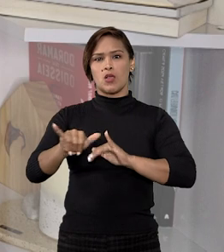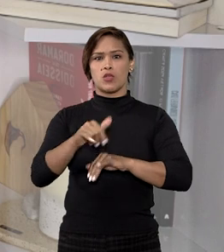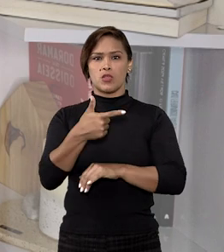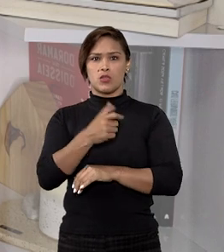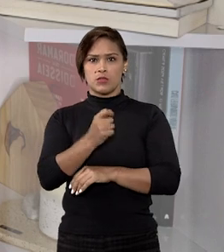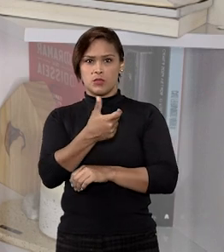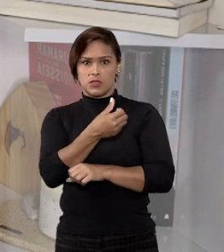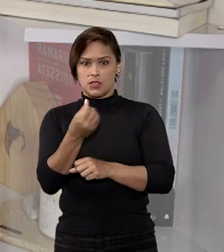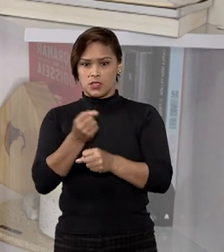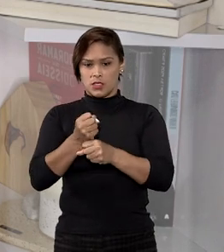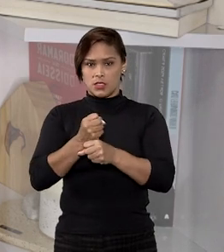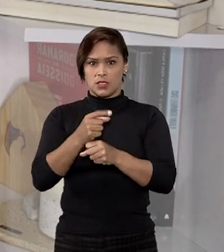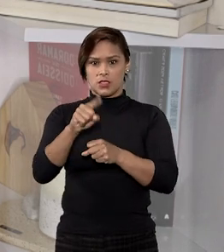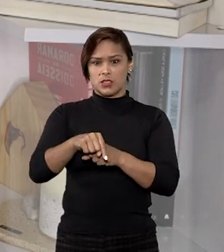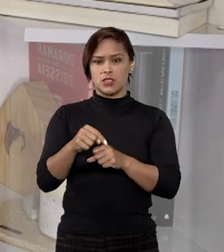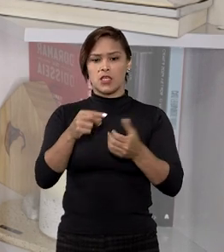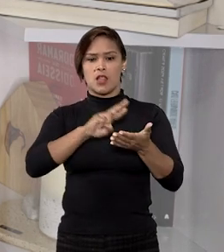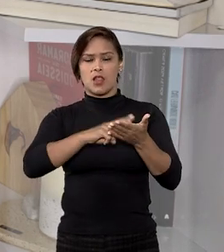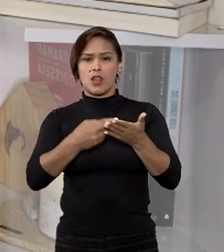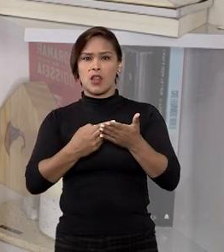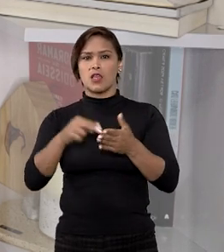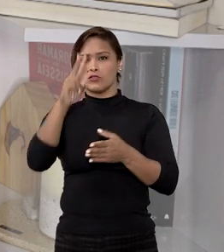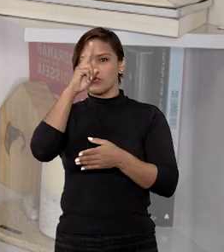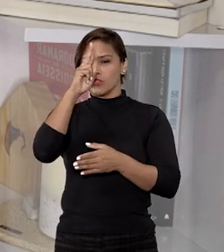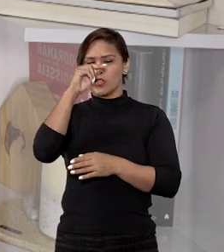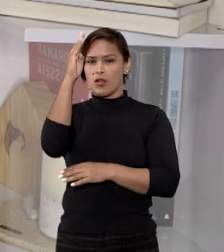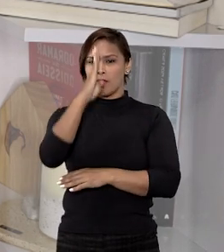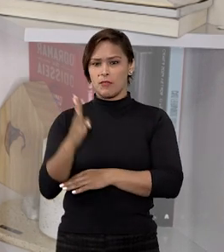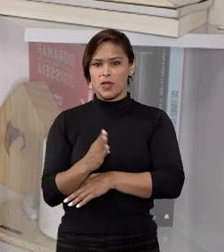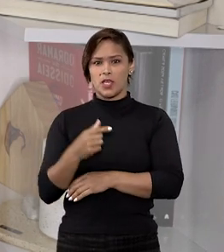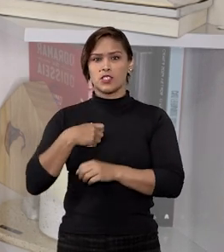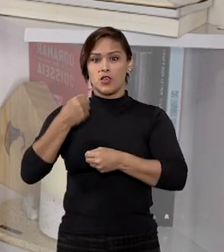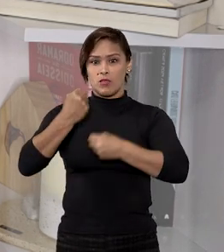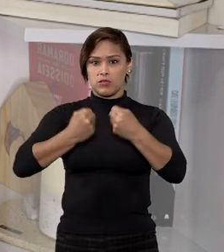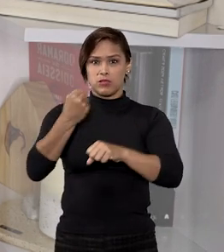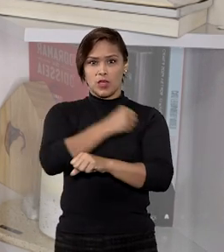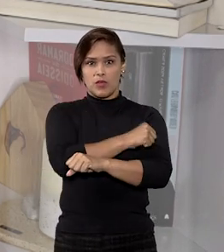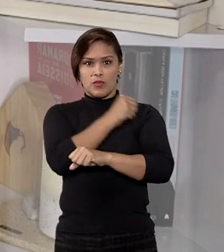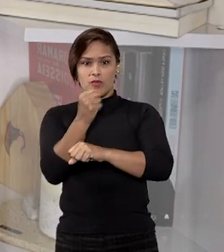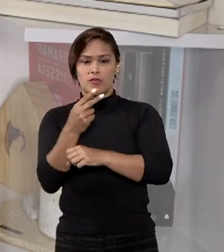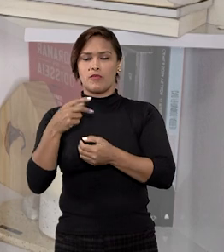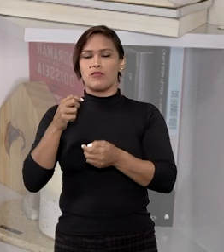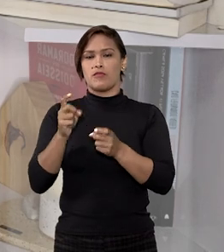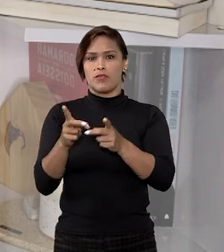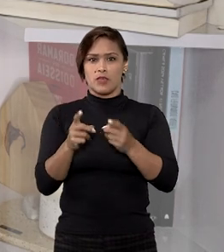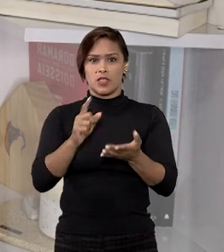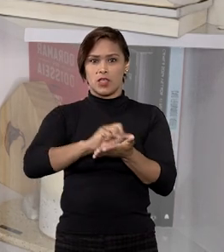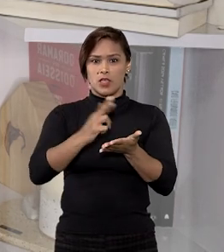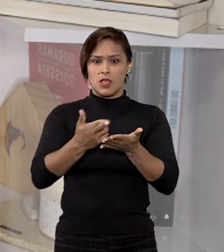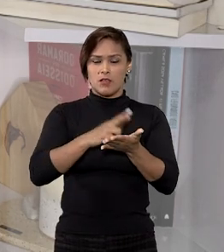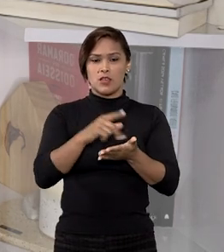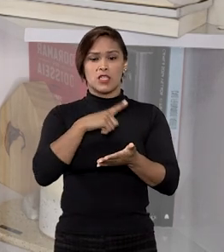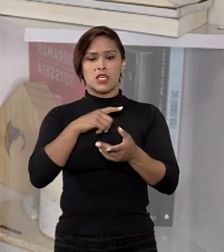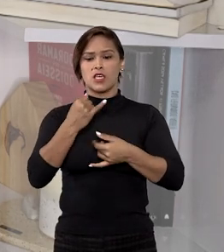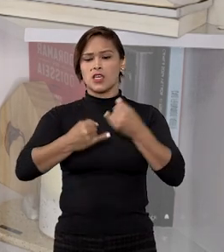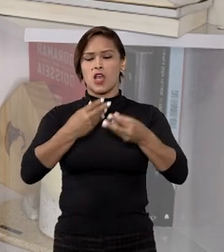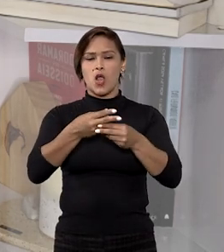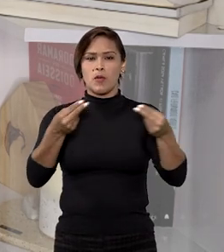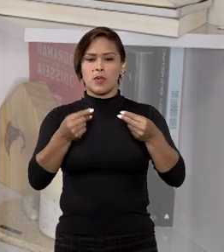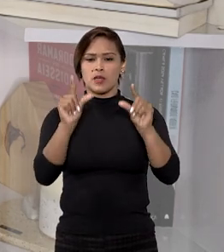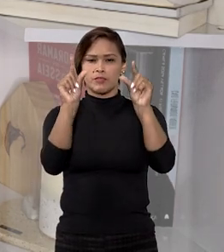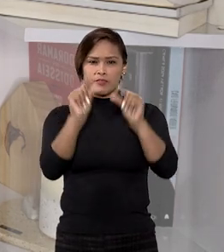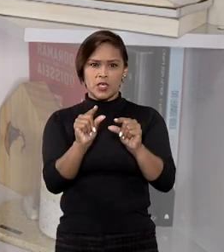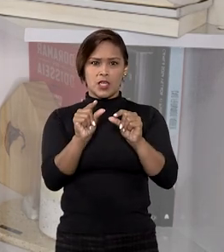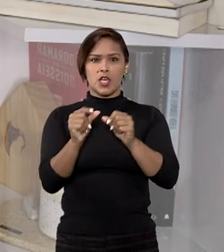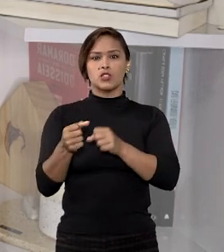2016 uma série intitulada Lendas Brasileiras do Automobilismo, vendendo revistas acompanhadas de brindes que